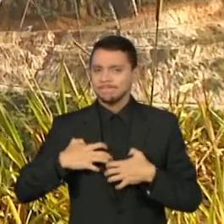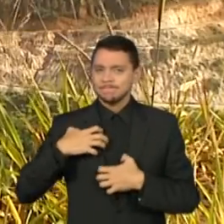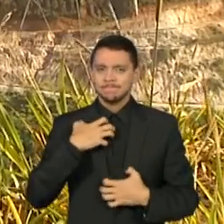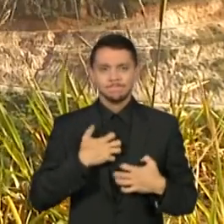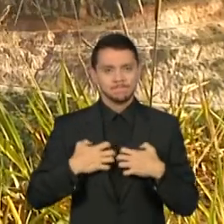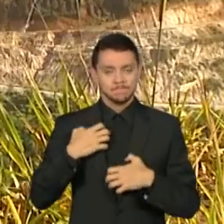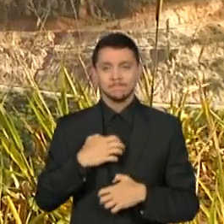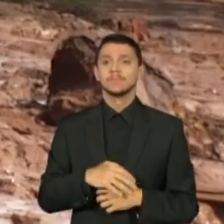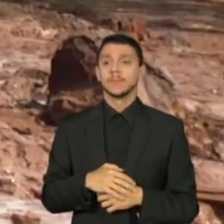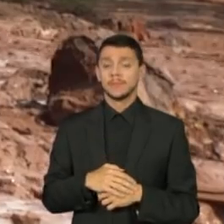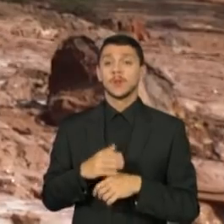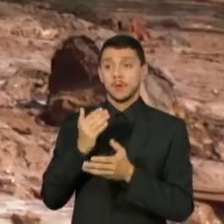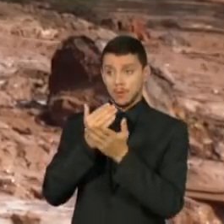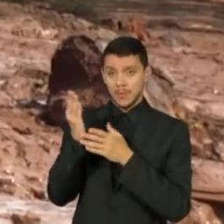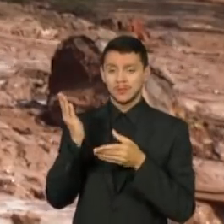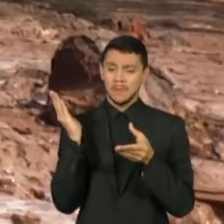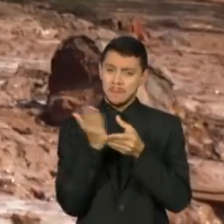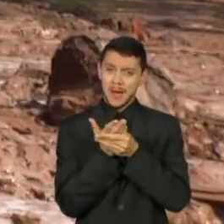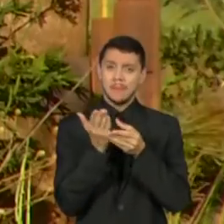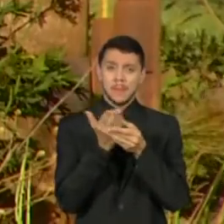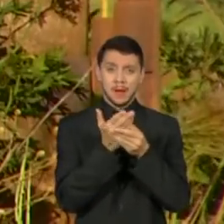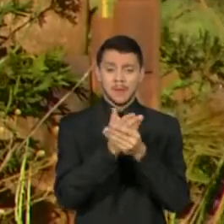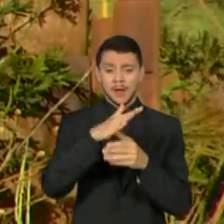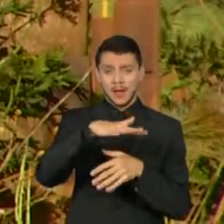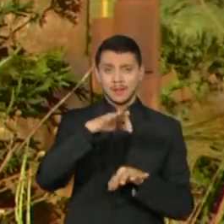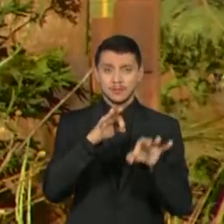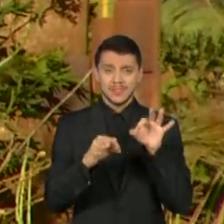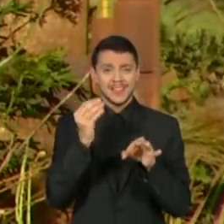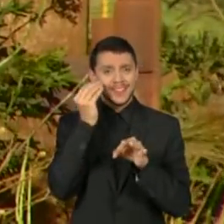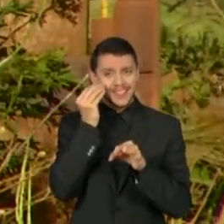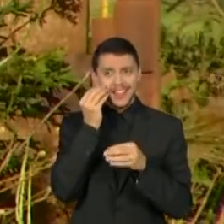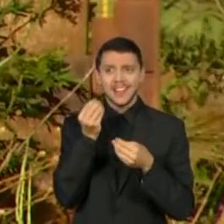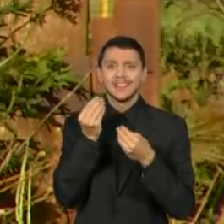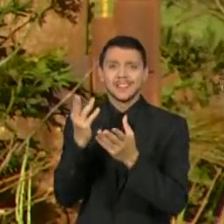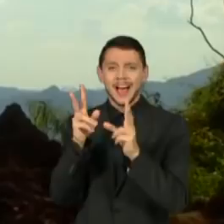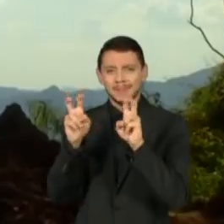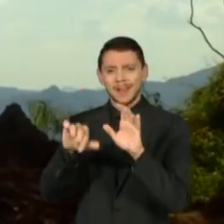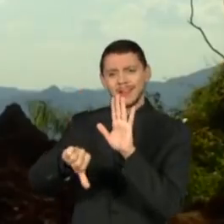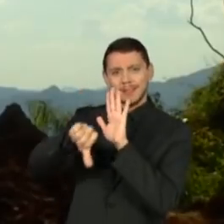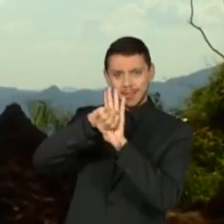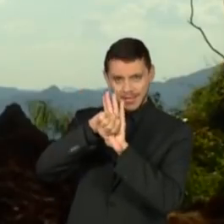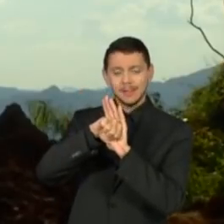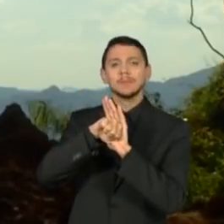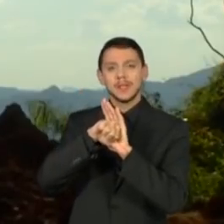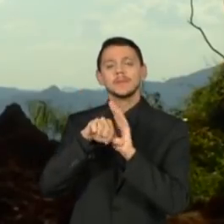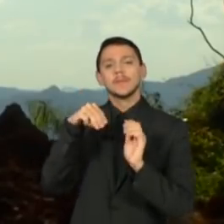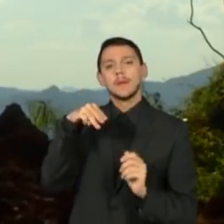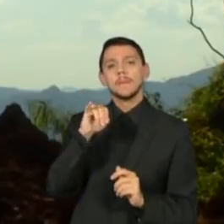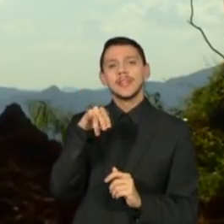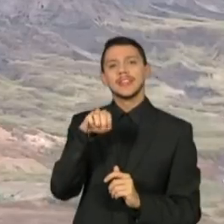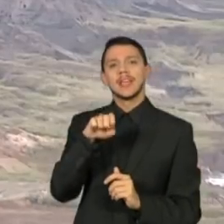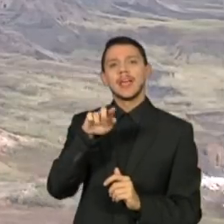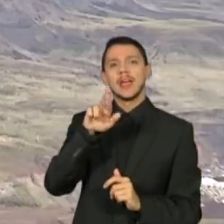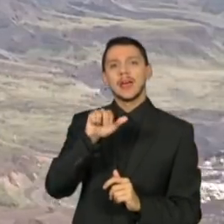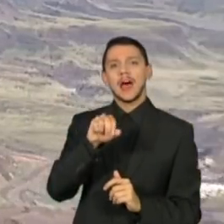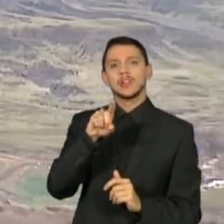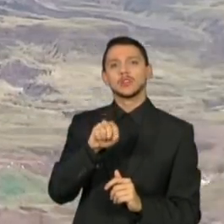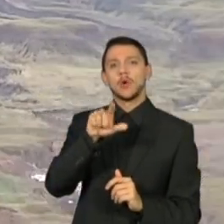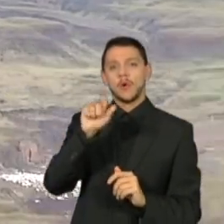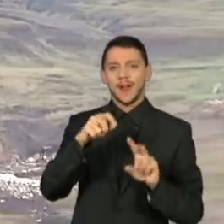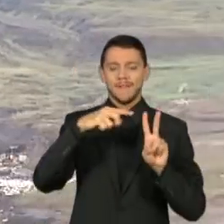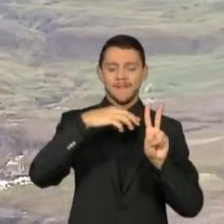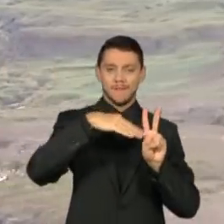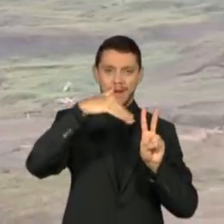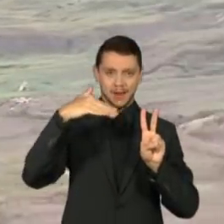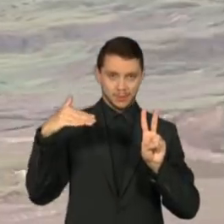Justiça tentam responsabilizar criminalmente a mineradora Vale do Rio Doce. O Ministério Público do Trabalho é